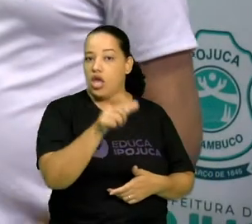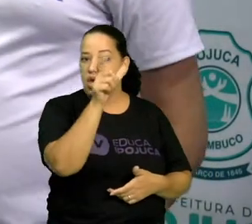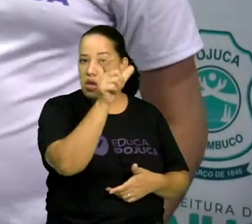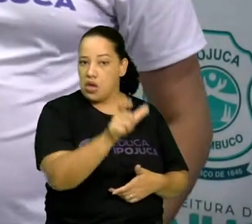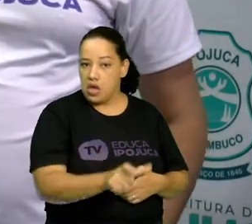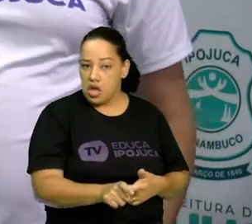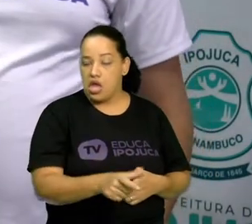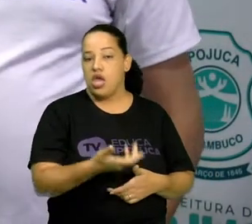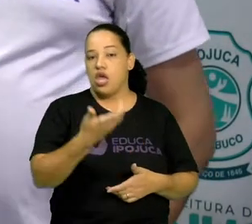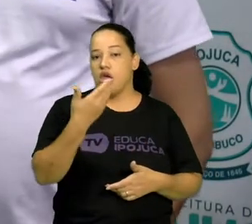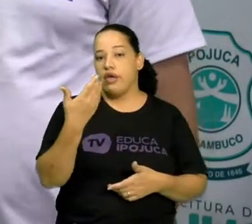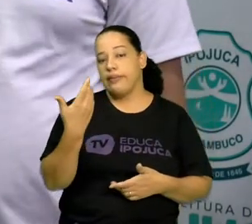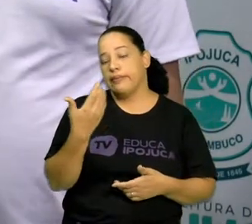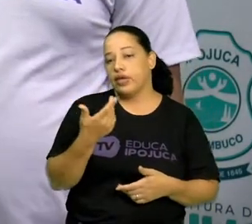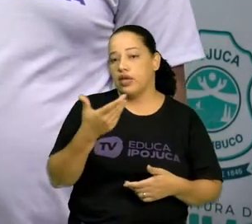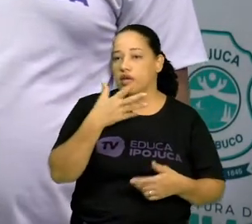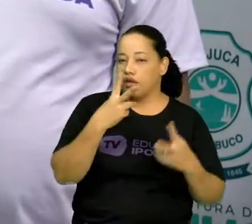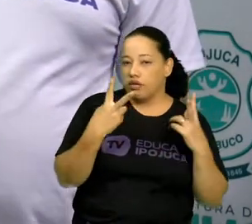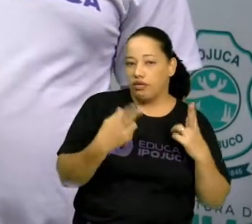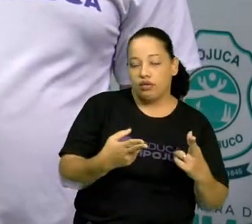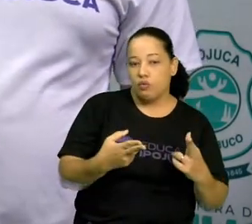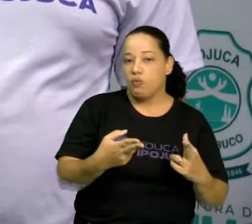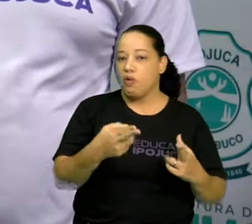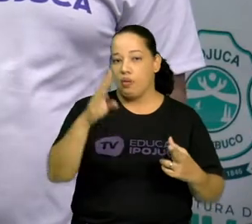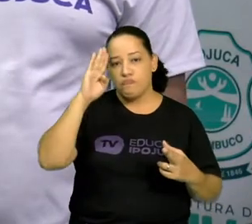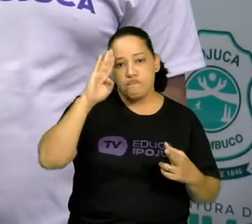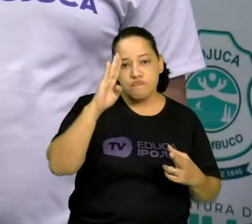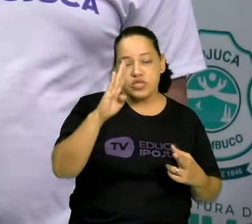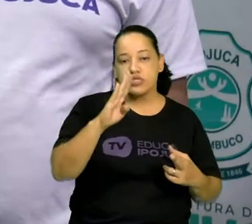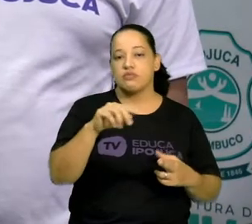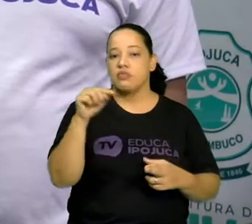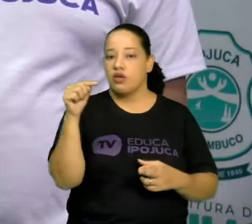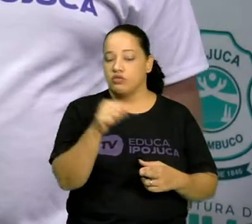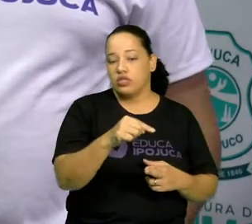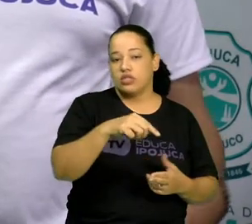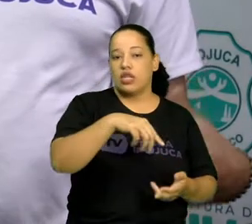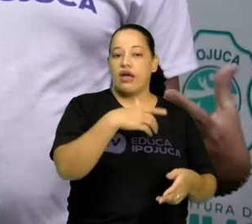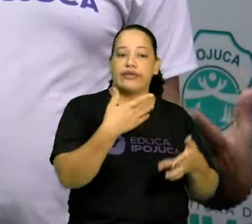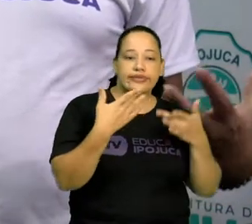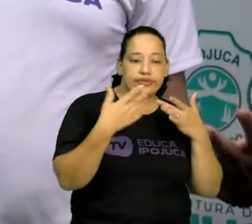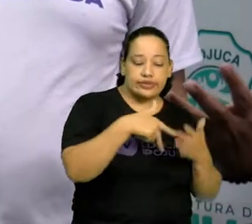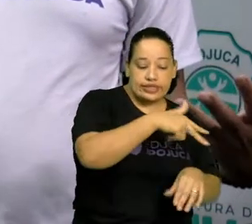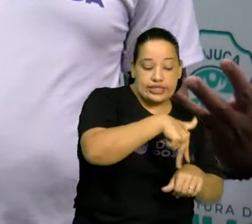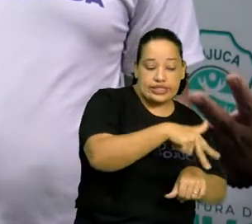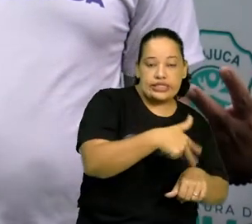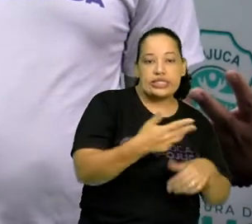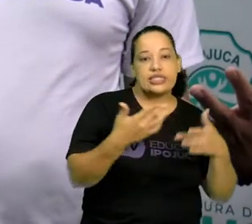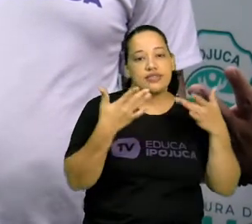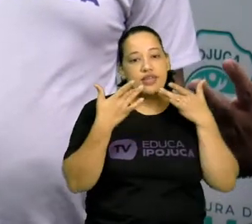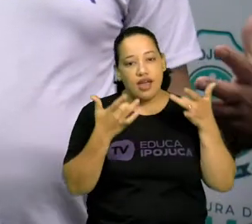O Laban é aquele estudioso, aquele cara que, inquieto.